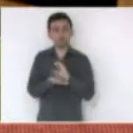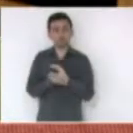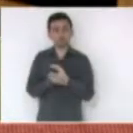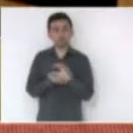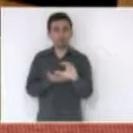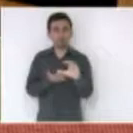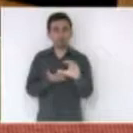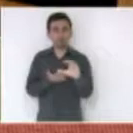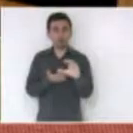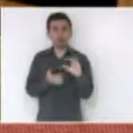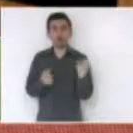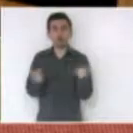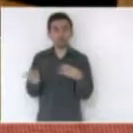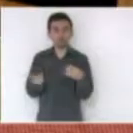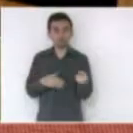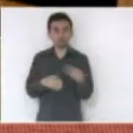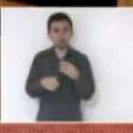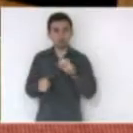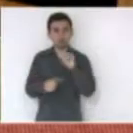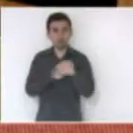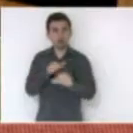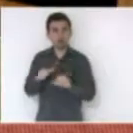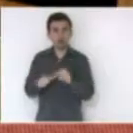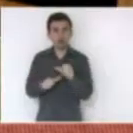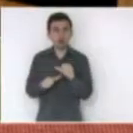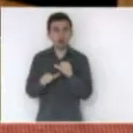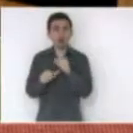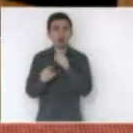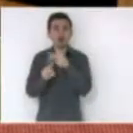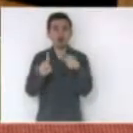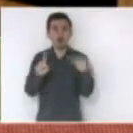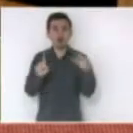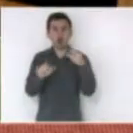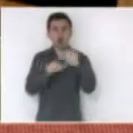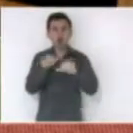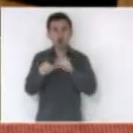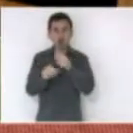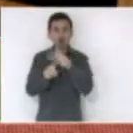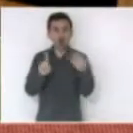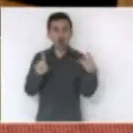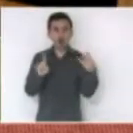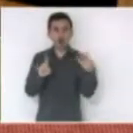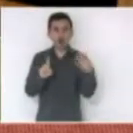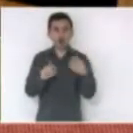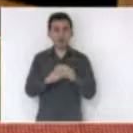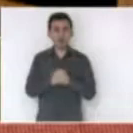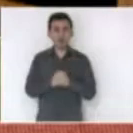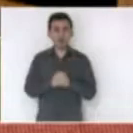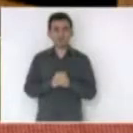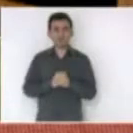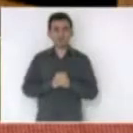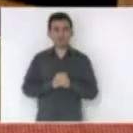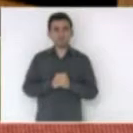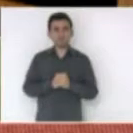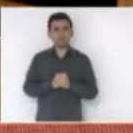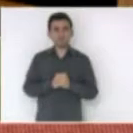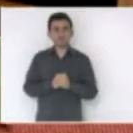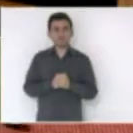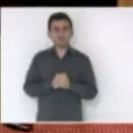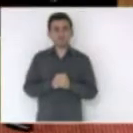na modernização ou seja a transformação das redes atuais por trifásico no interior do estado catarinense então há